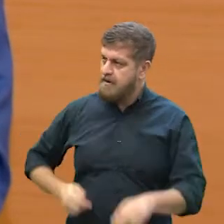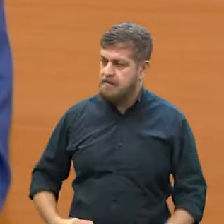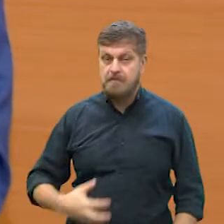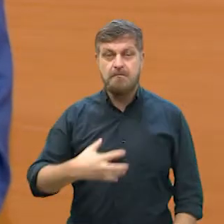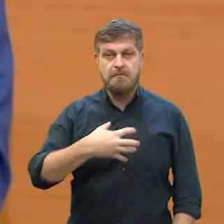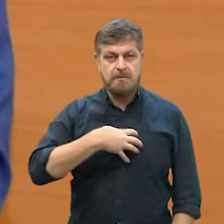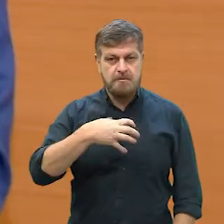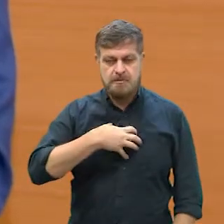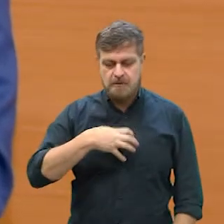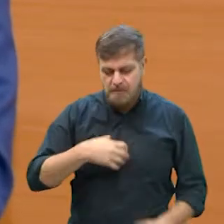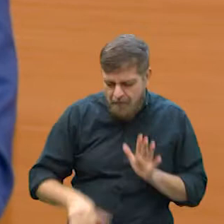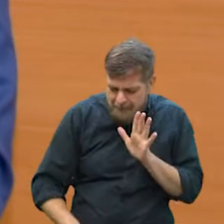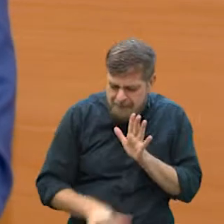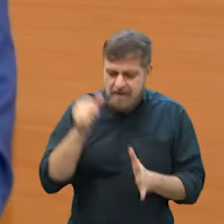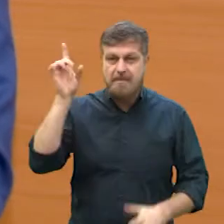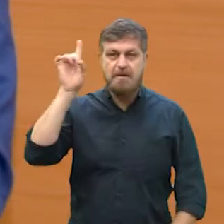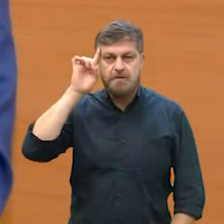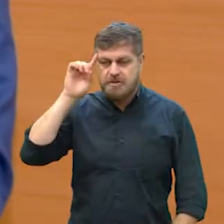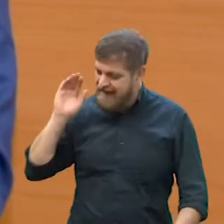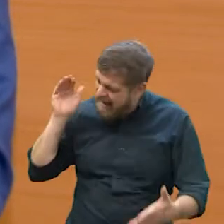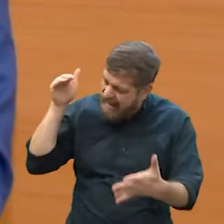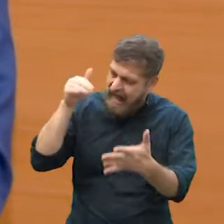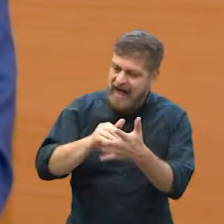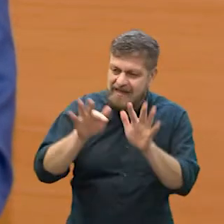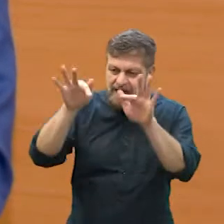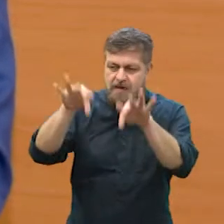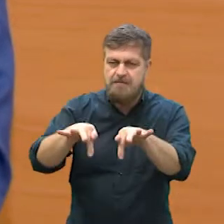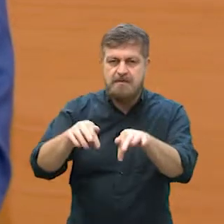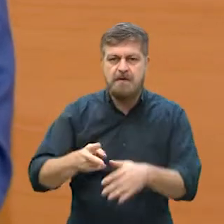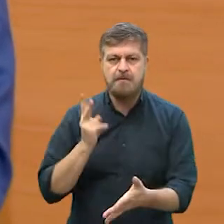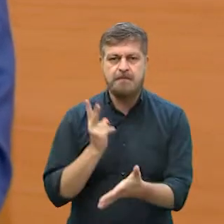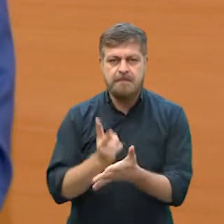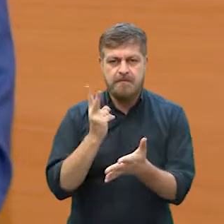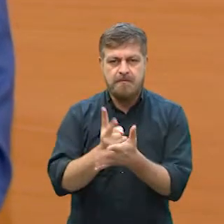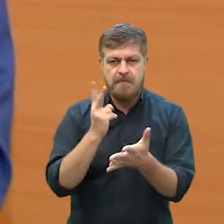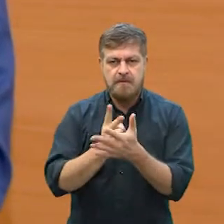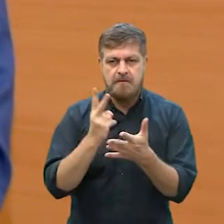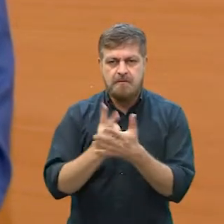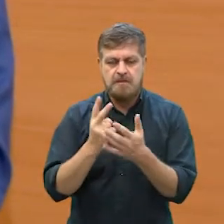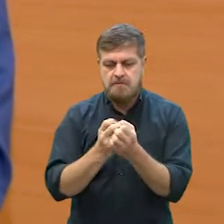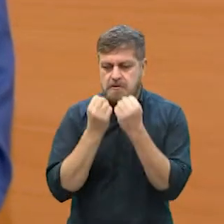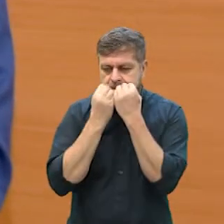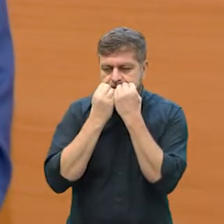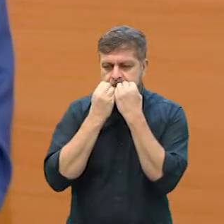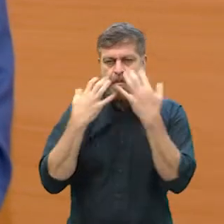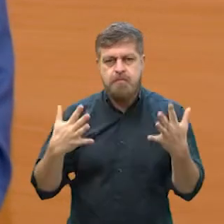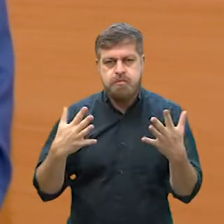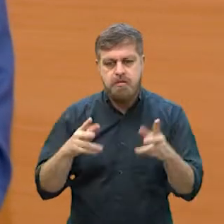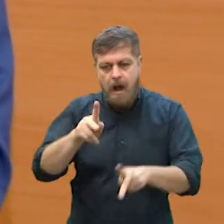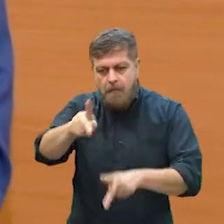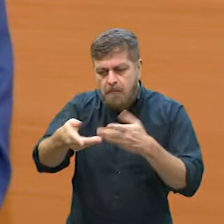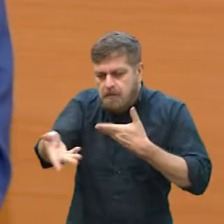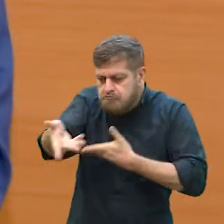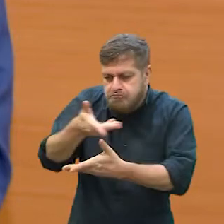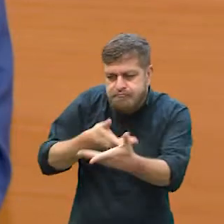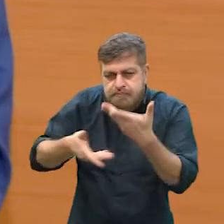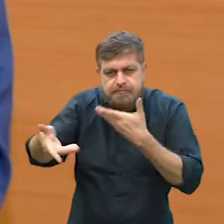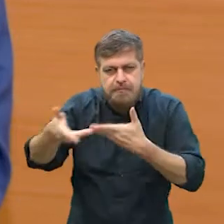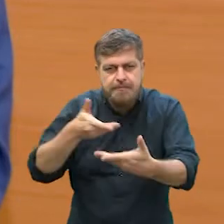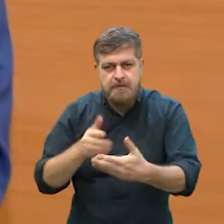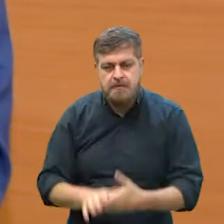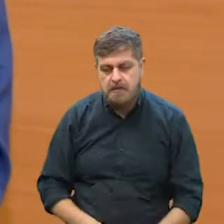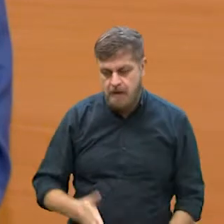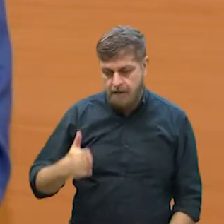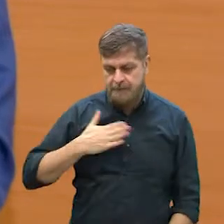mesma posição do primeiro dia ao último dia, sempre falando abertamente para a população que